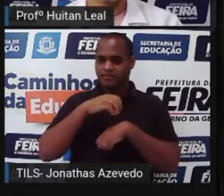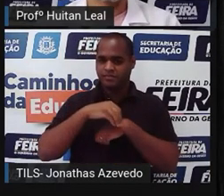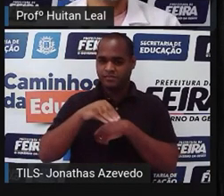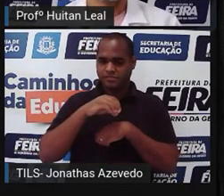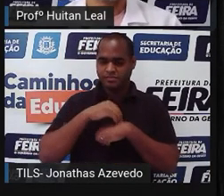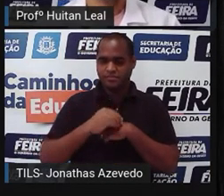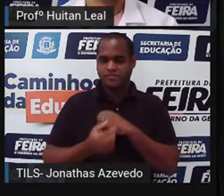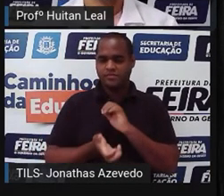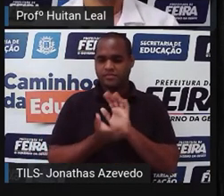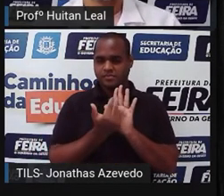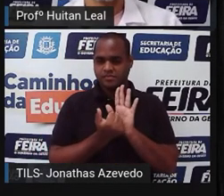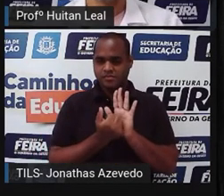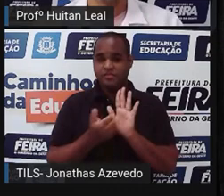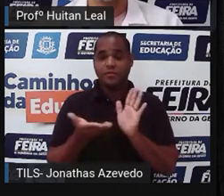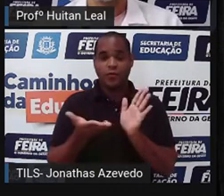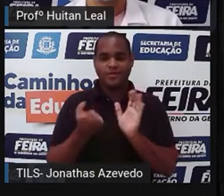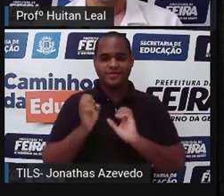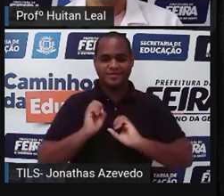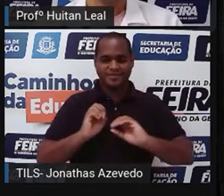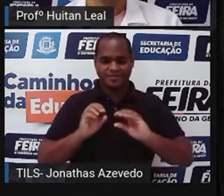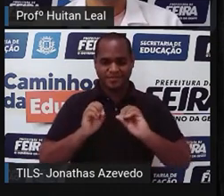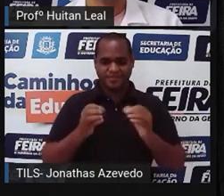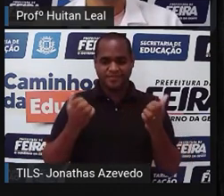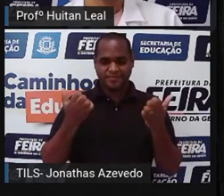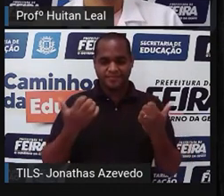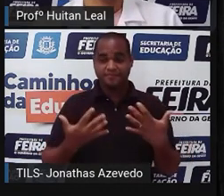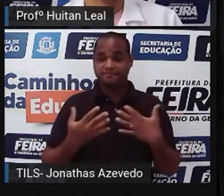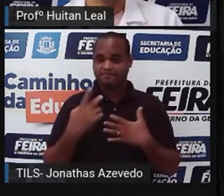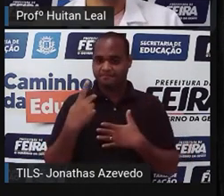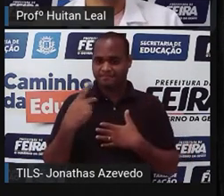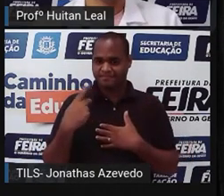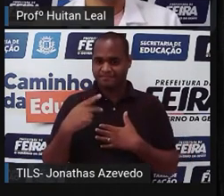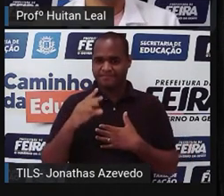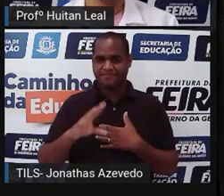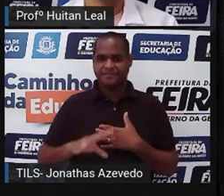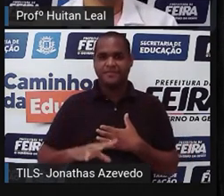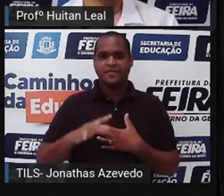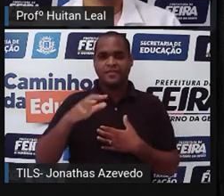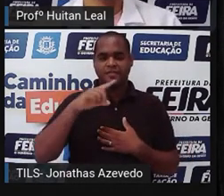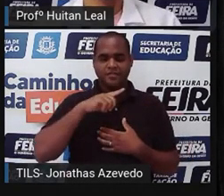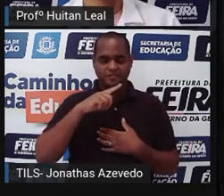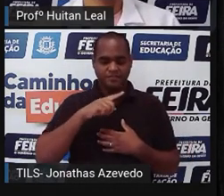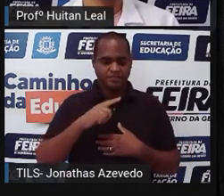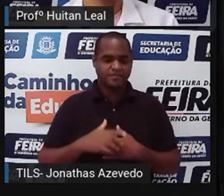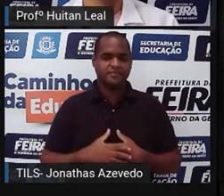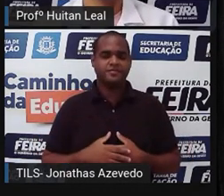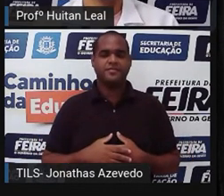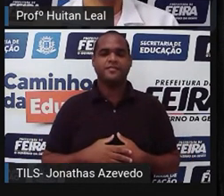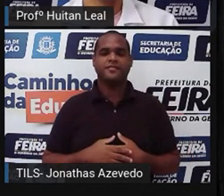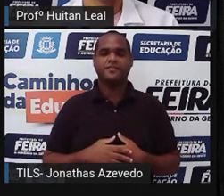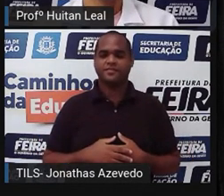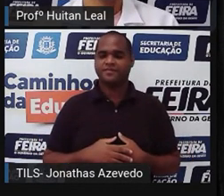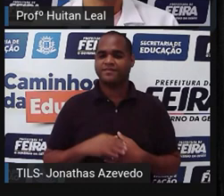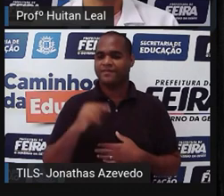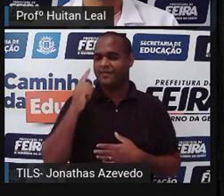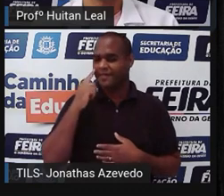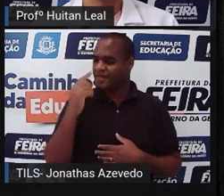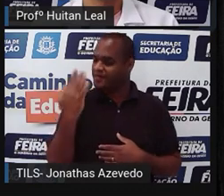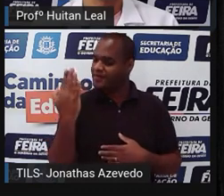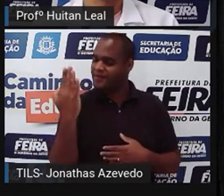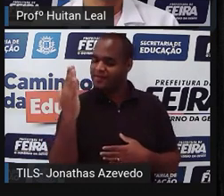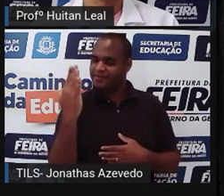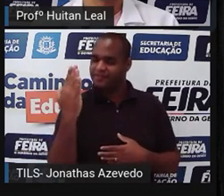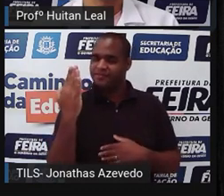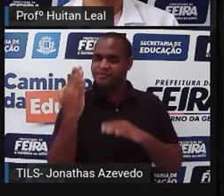ilustrar aqui a nossa aula, um conto fantástico. Nesse aqui, nesse conto, O Reflexo, que